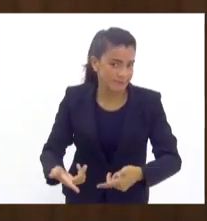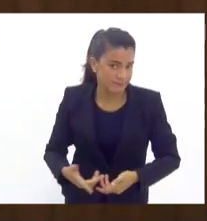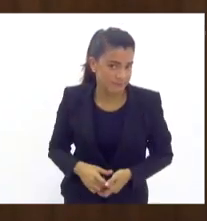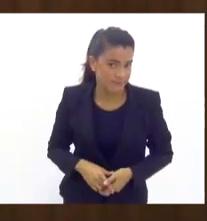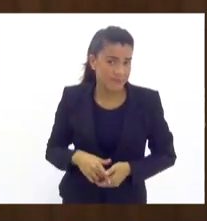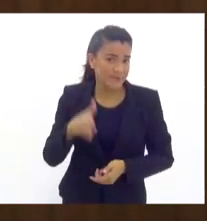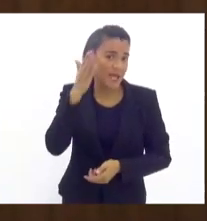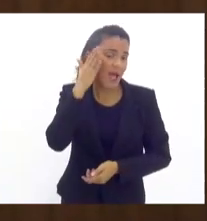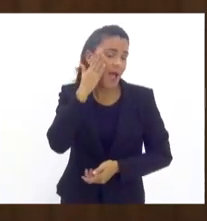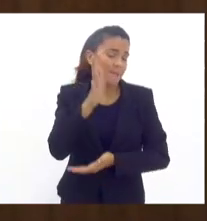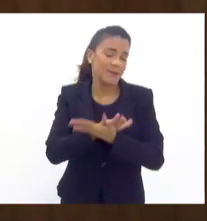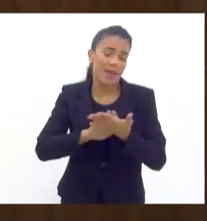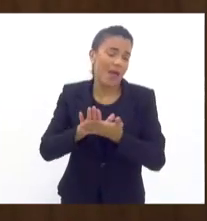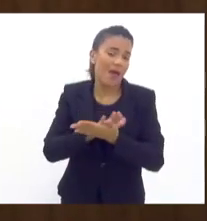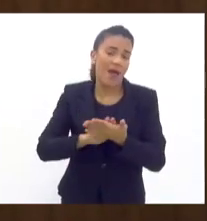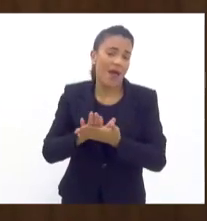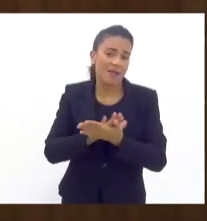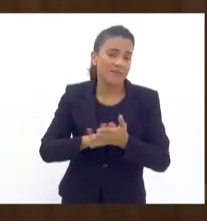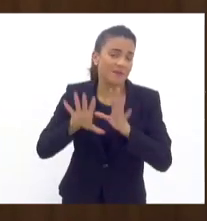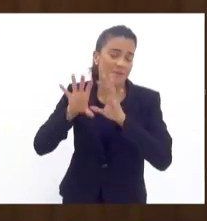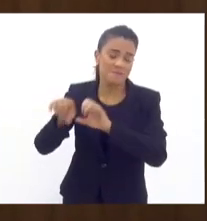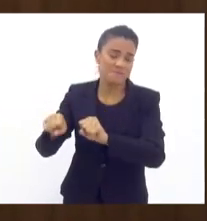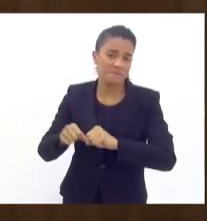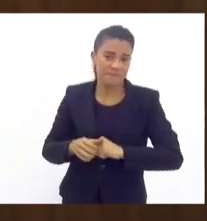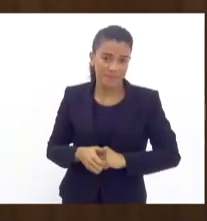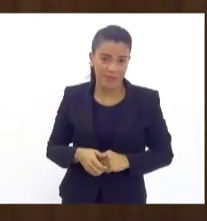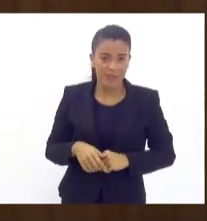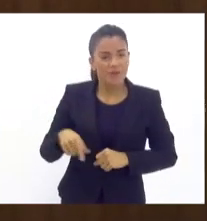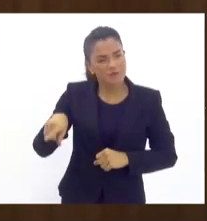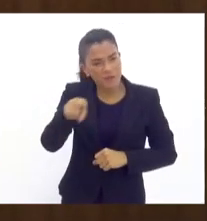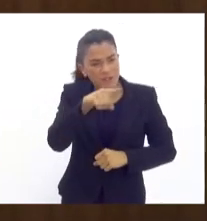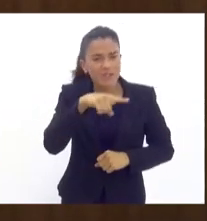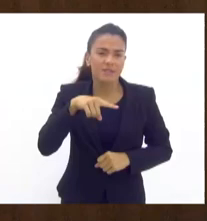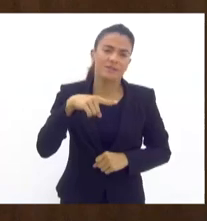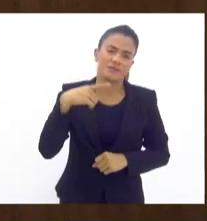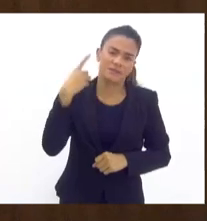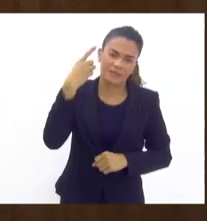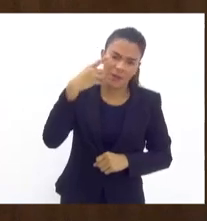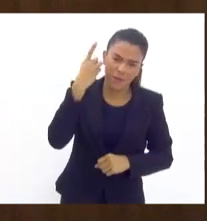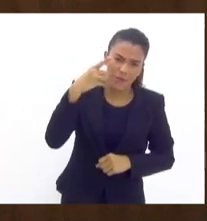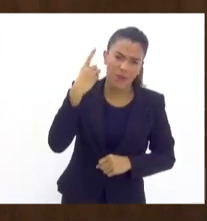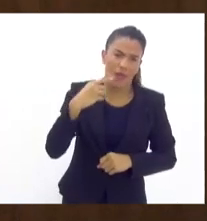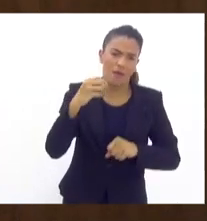Então, eu peço aos senhores parlamentares que se deblucem sobre essa questão,